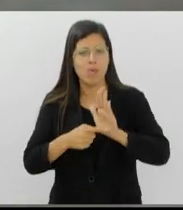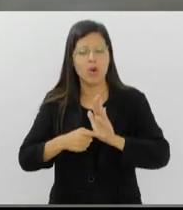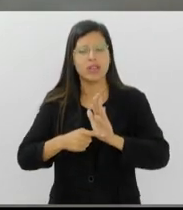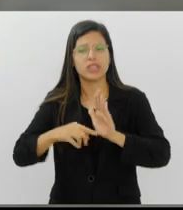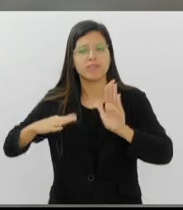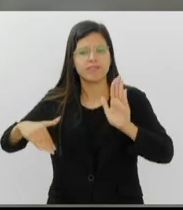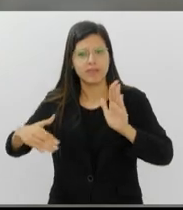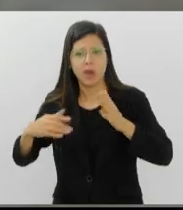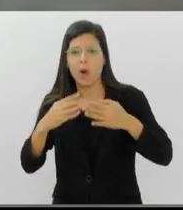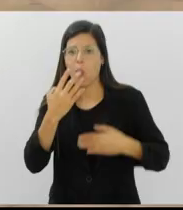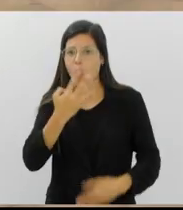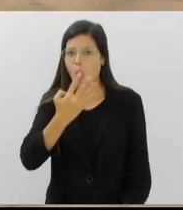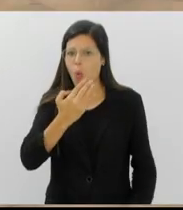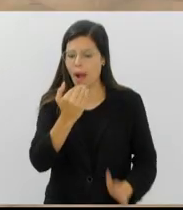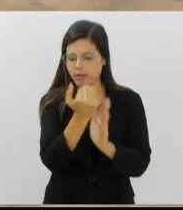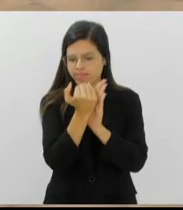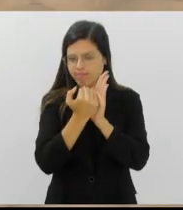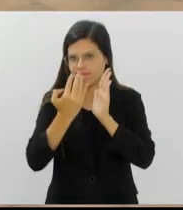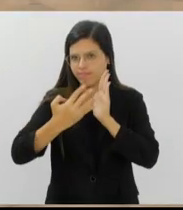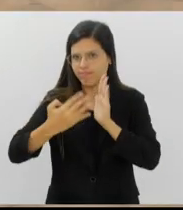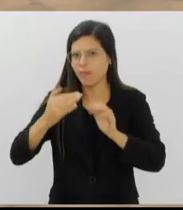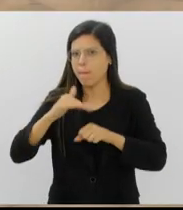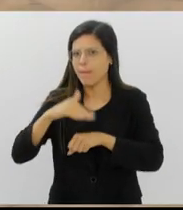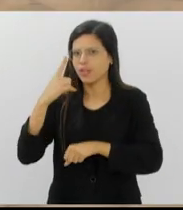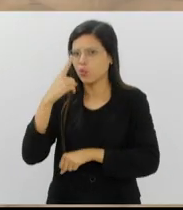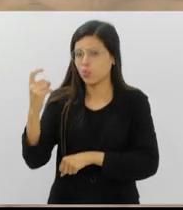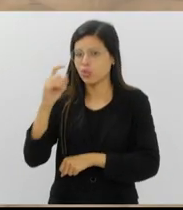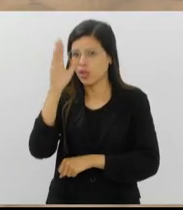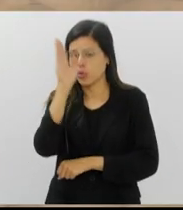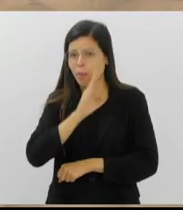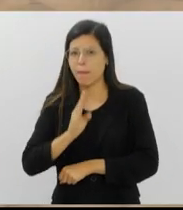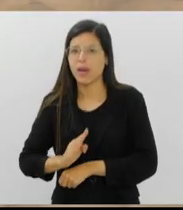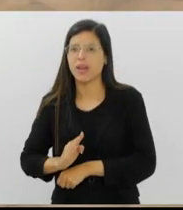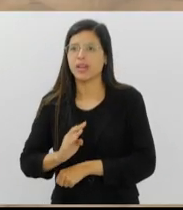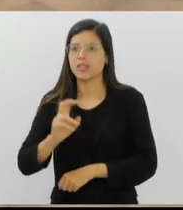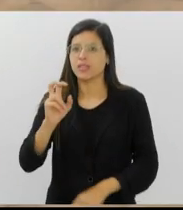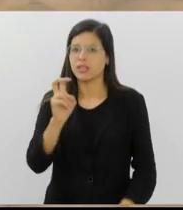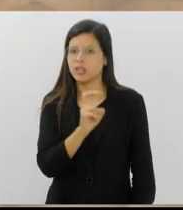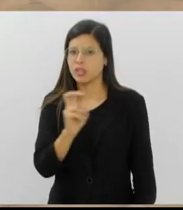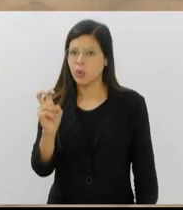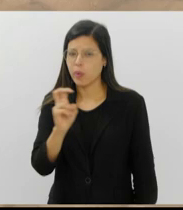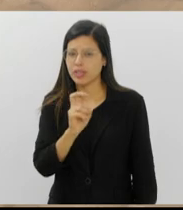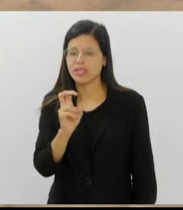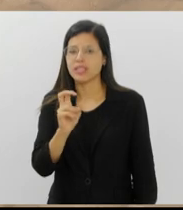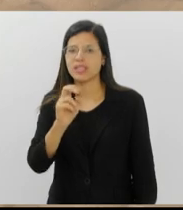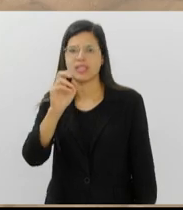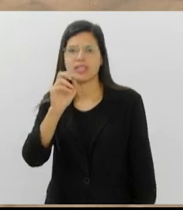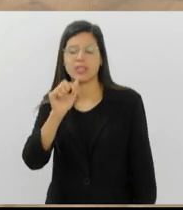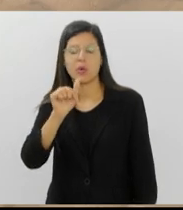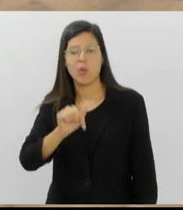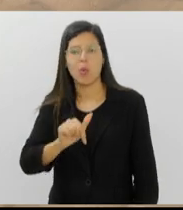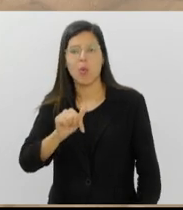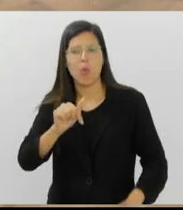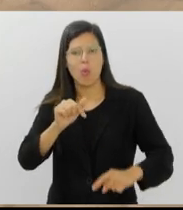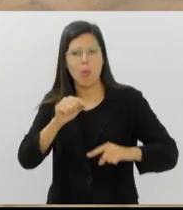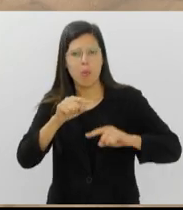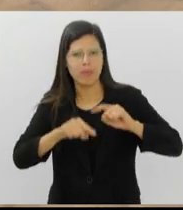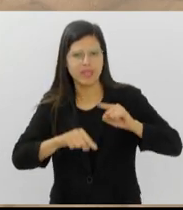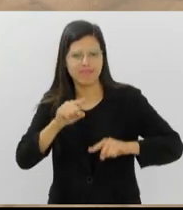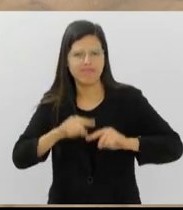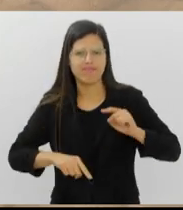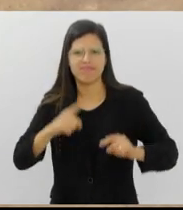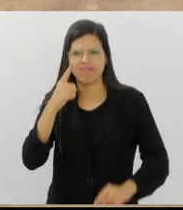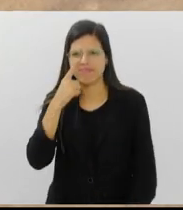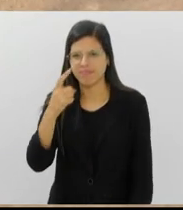quarta mais poluída do país, com uma média de 55 partículas de microplásticos por metro quadrado.